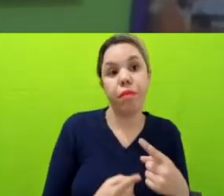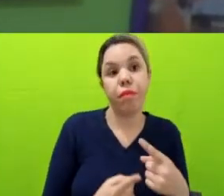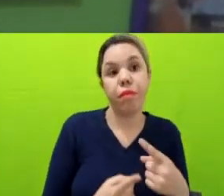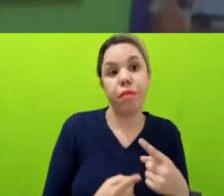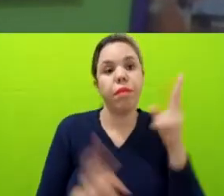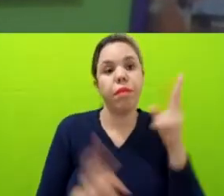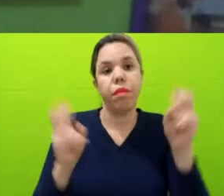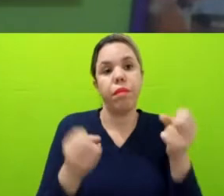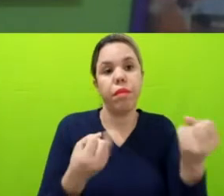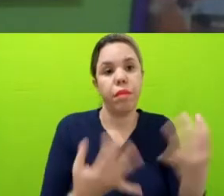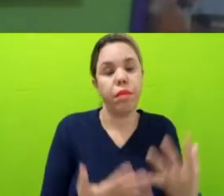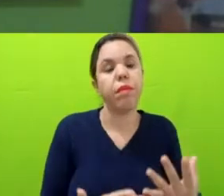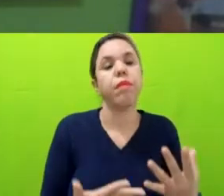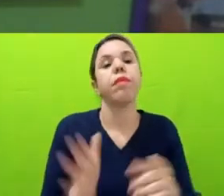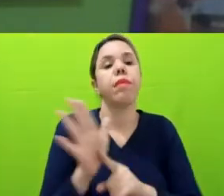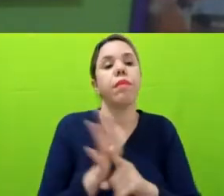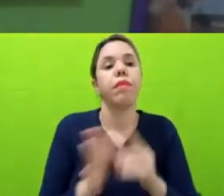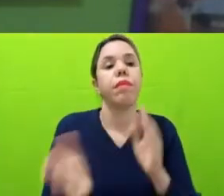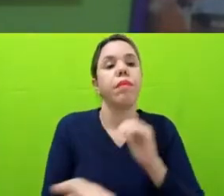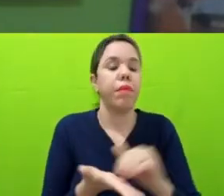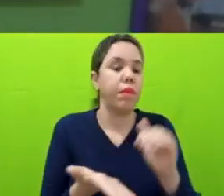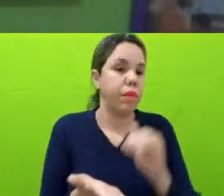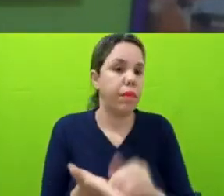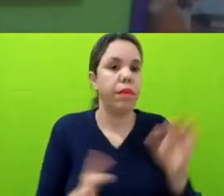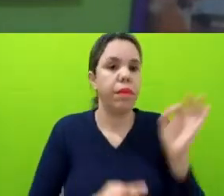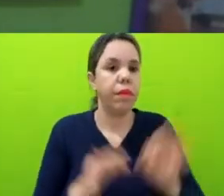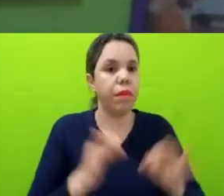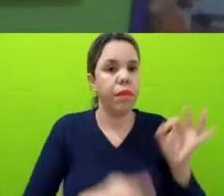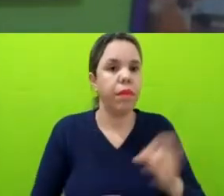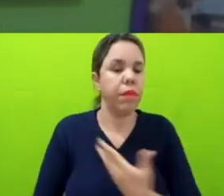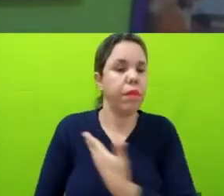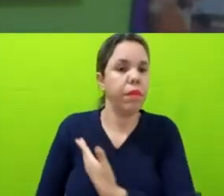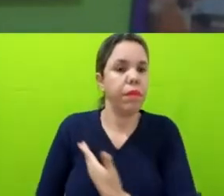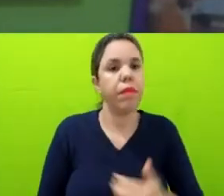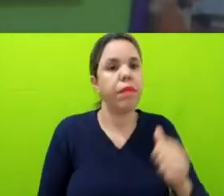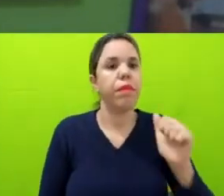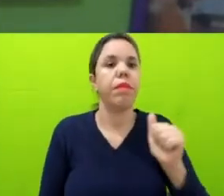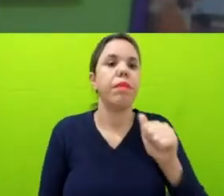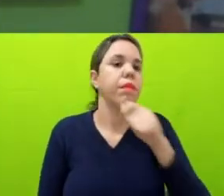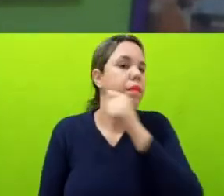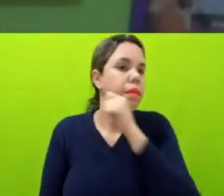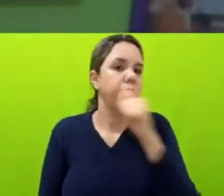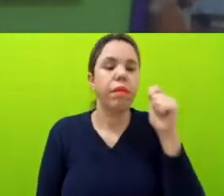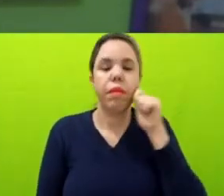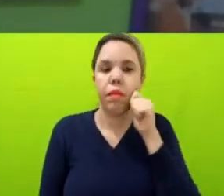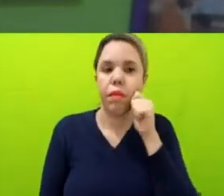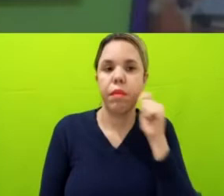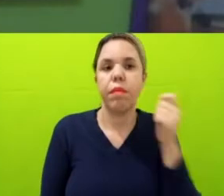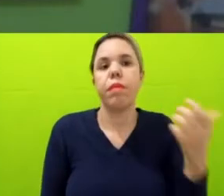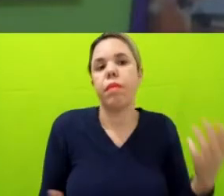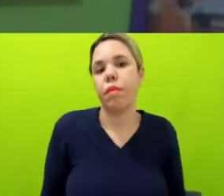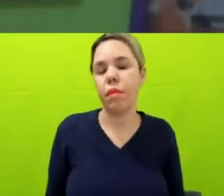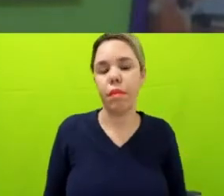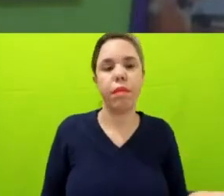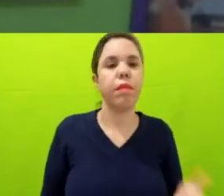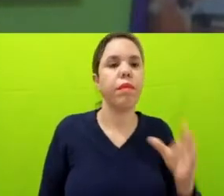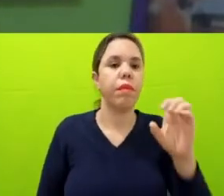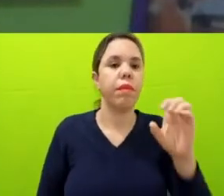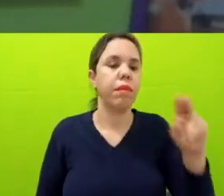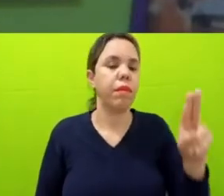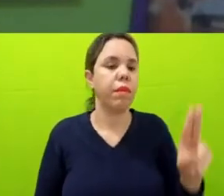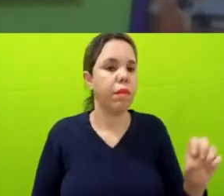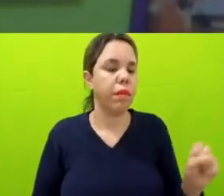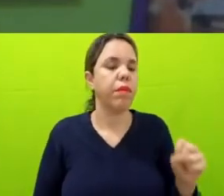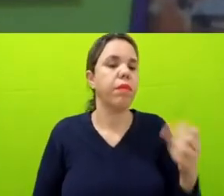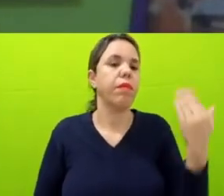Justiça e Segurança Pública do Amapá, a CEJUS, né, na ocasião, isso aí, ainda em 2020, já tinha três